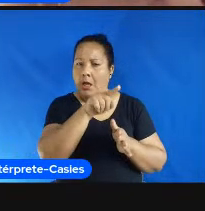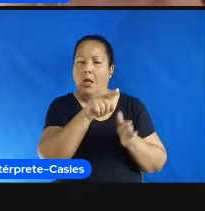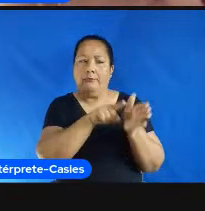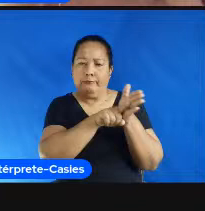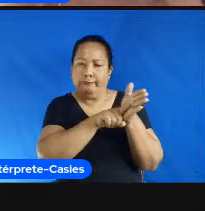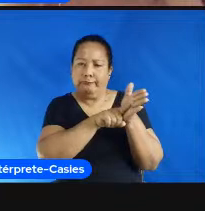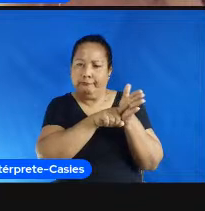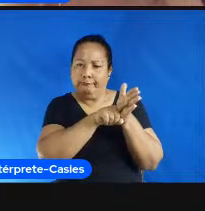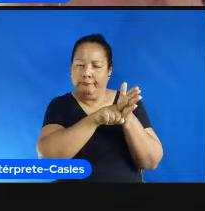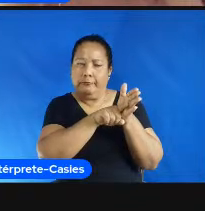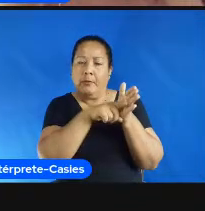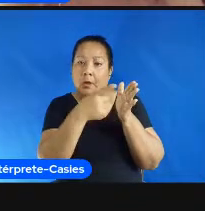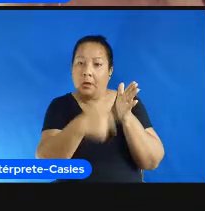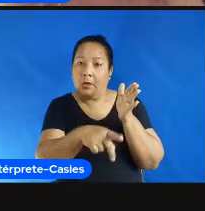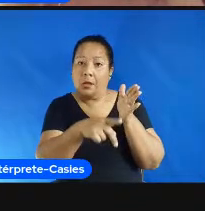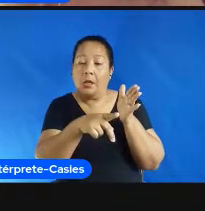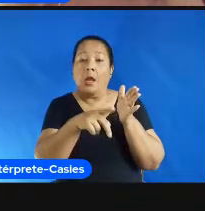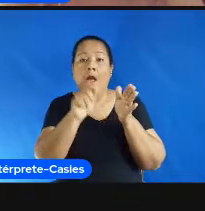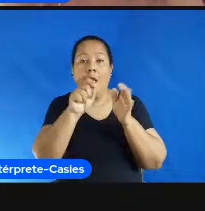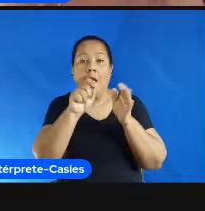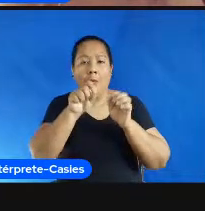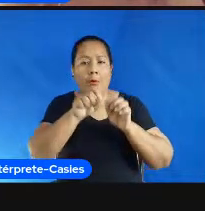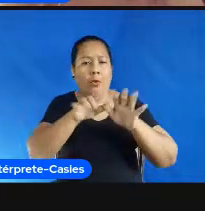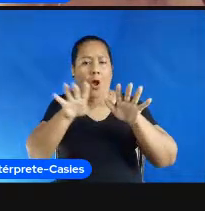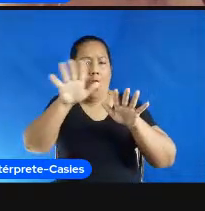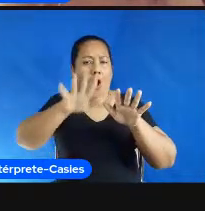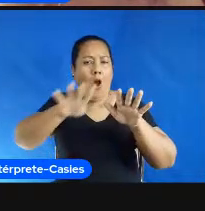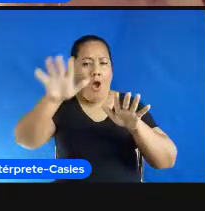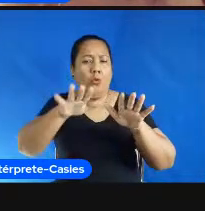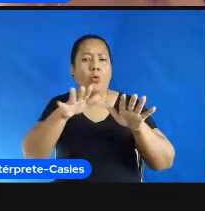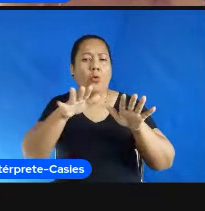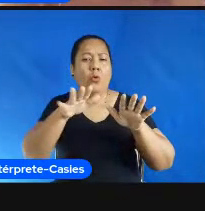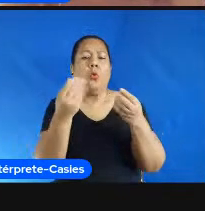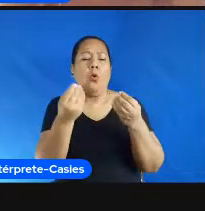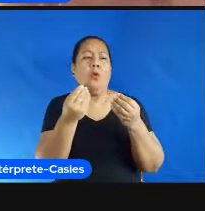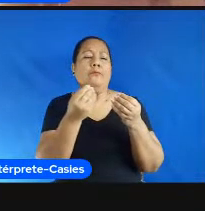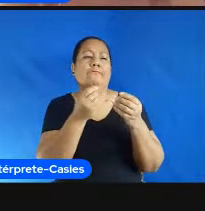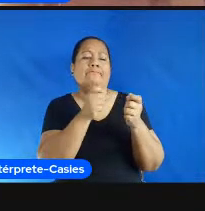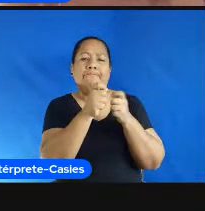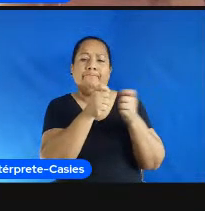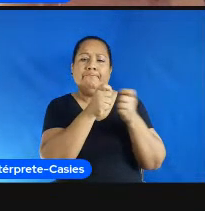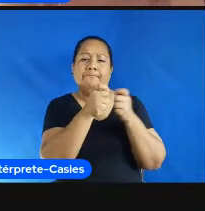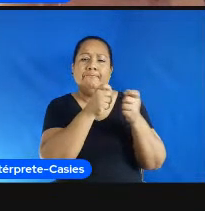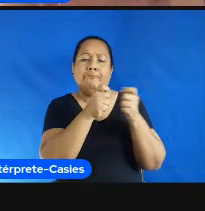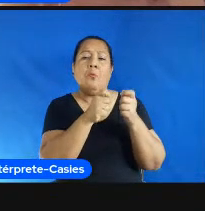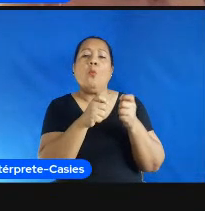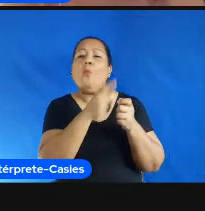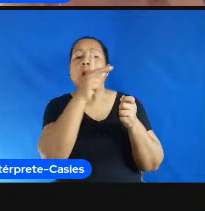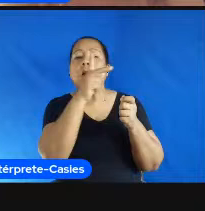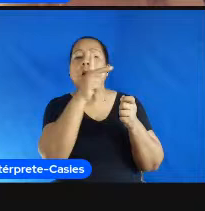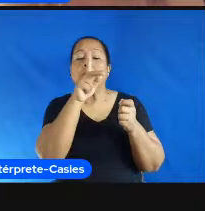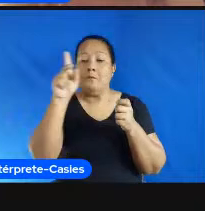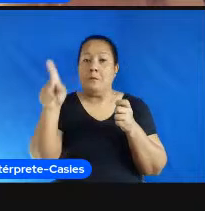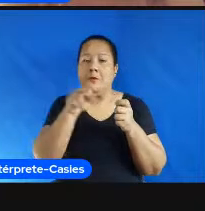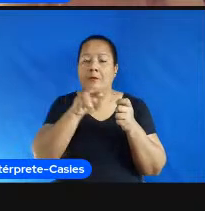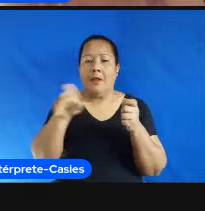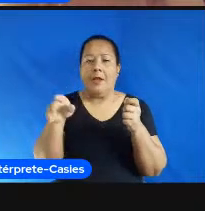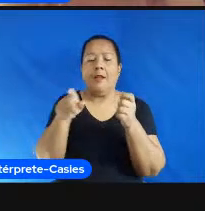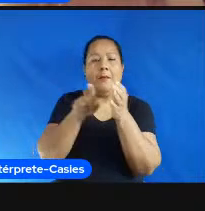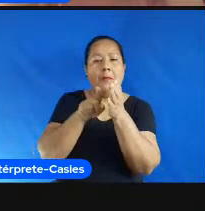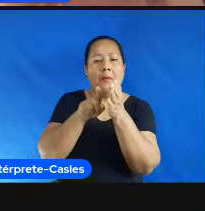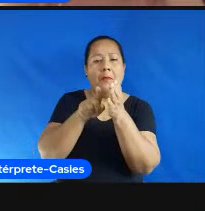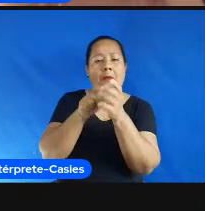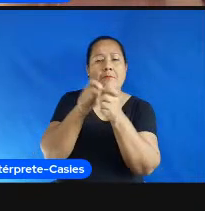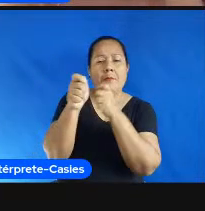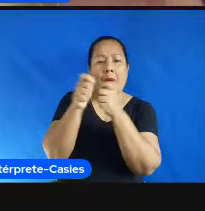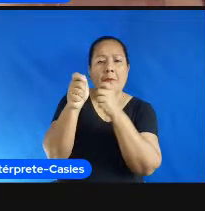todo foi um estudo de entrevista o outro foi um questionário a gente entrevistou onze formadores né treinadores e treinadoras do programa Segundo